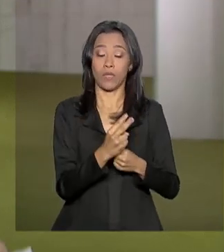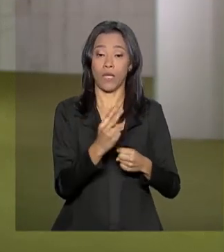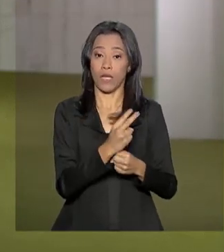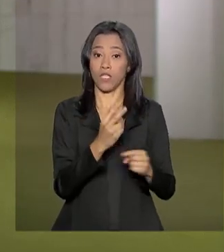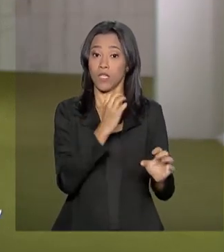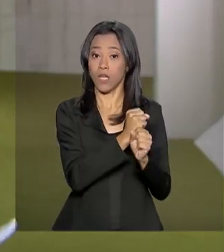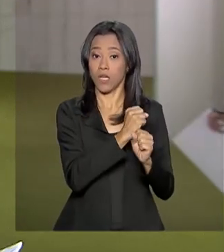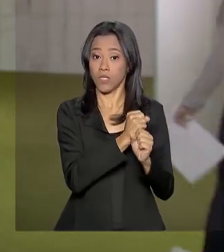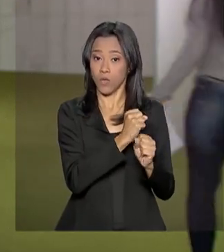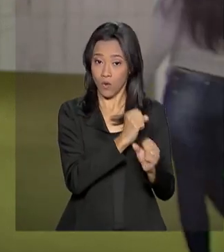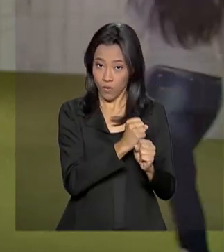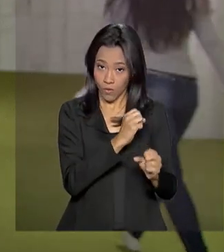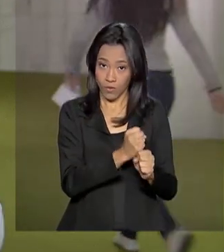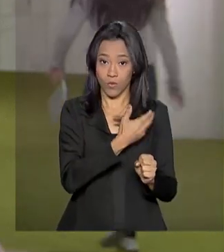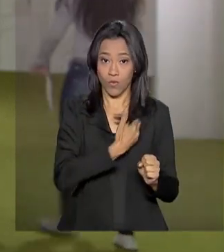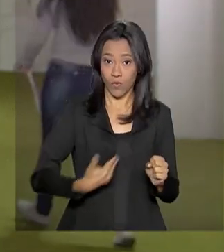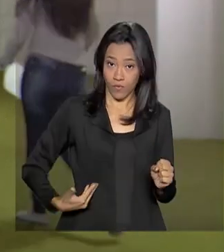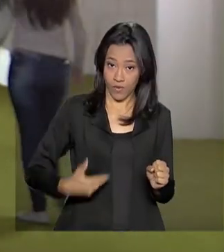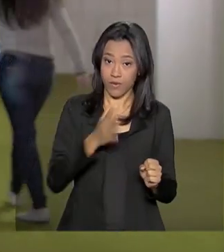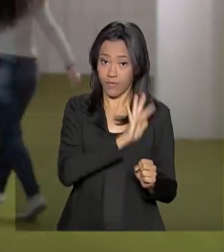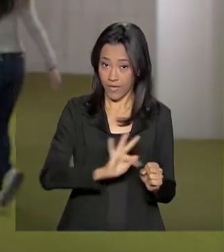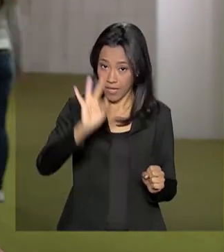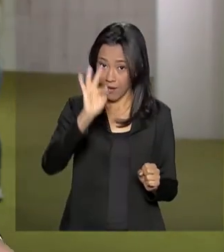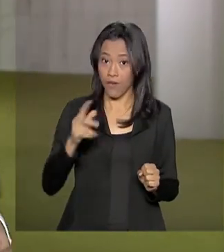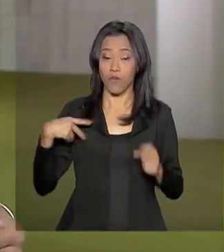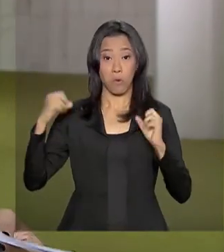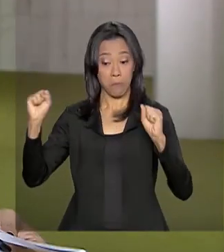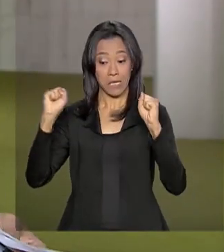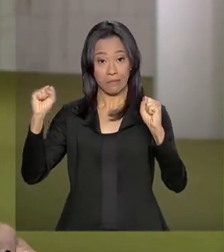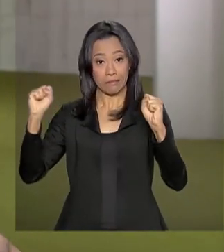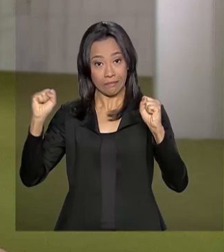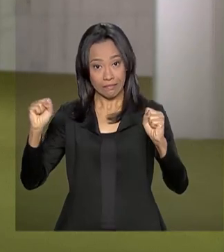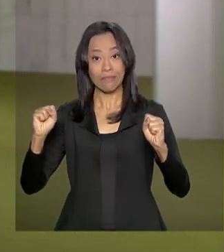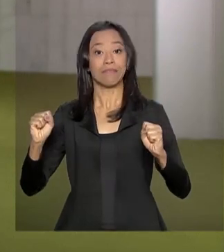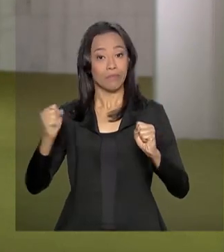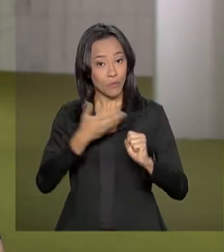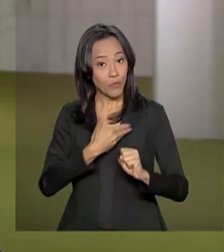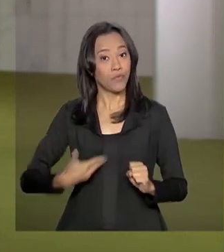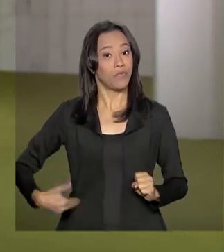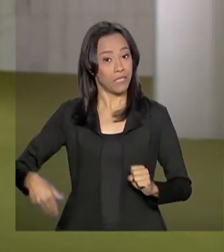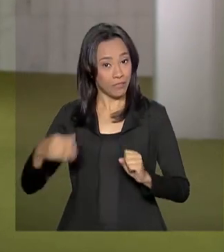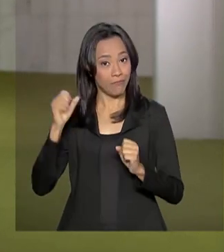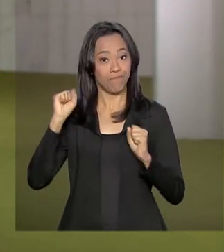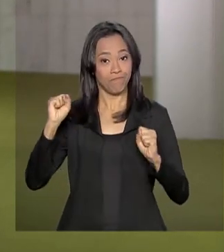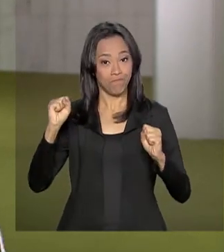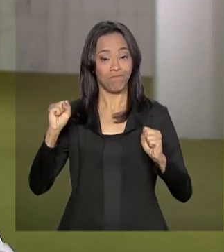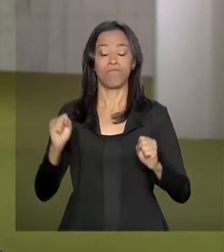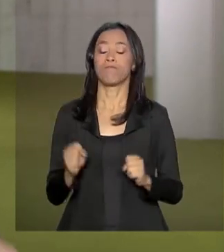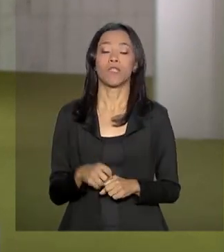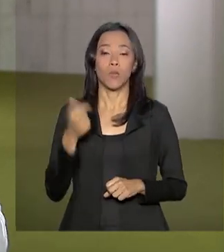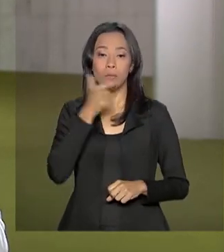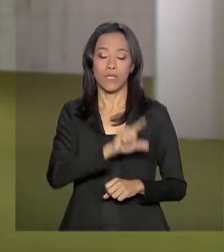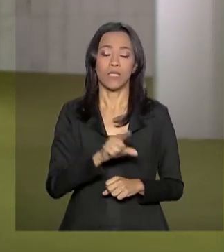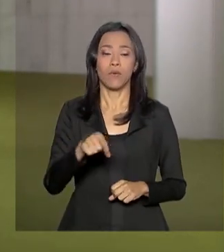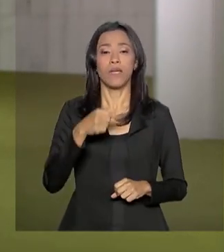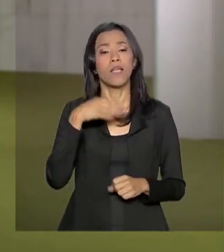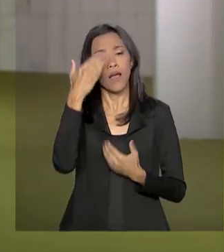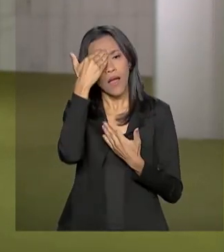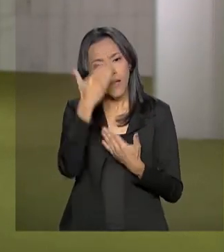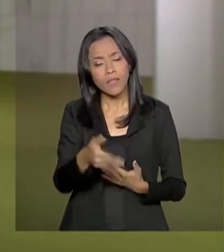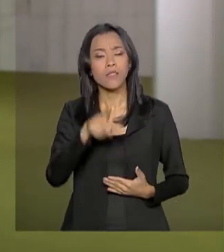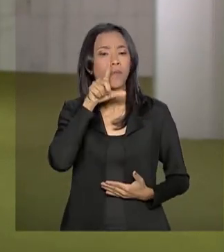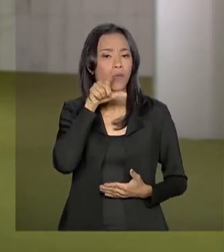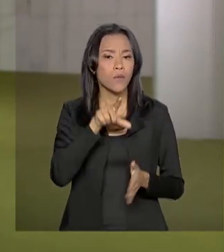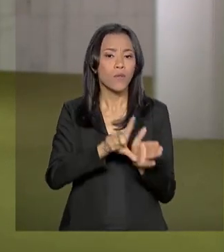possíveis endividamentos. Foi uma vitória para o governo, para o Palácio do Planalto. O presidente Jair Bolsonaro, pelo Twitter, agradeceu